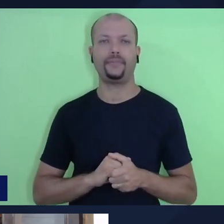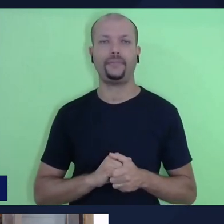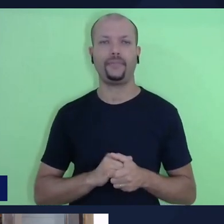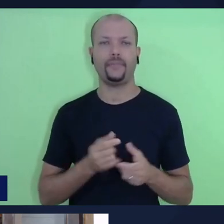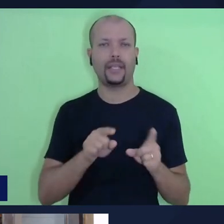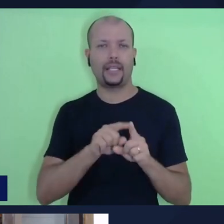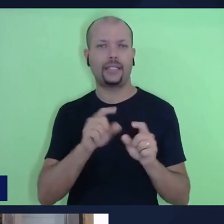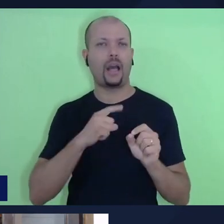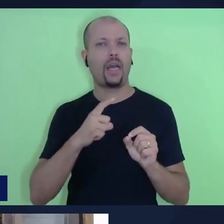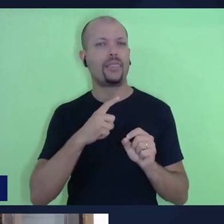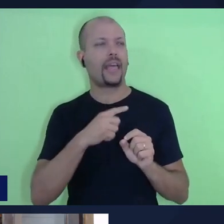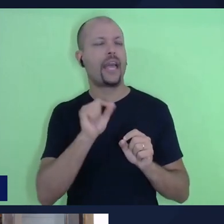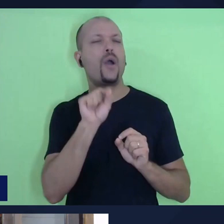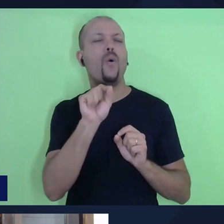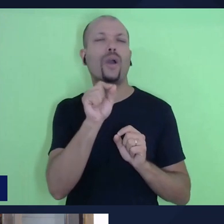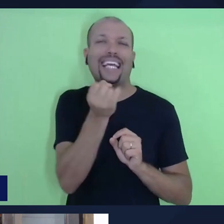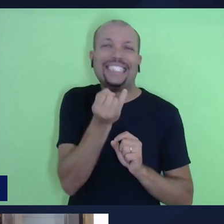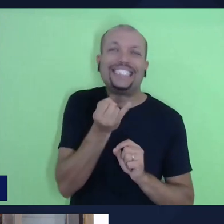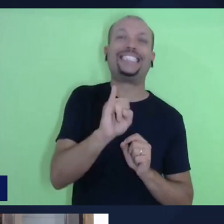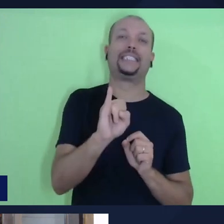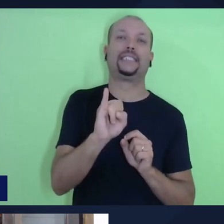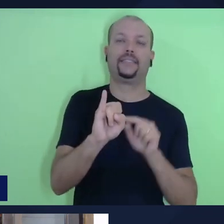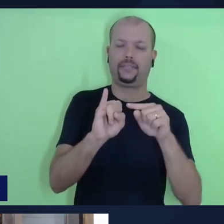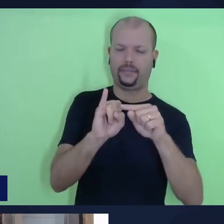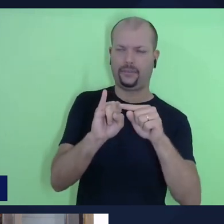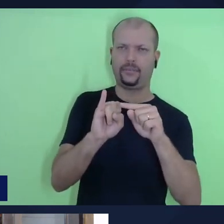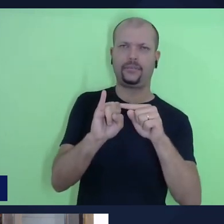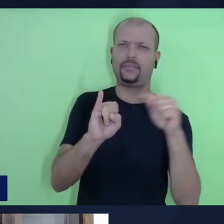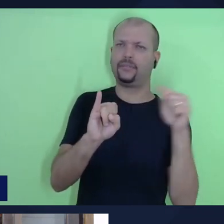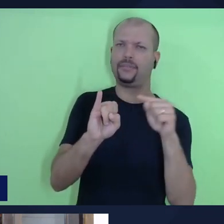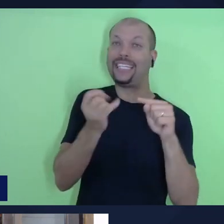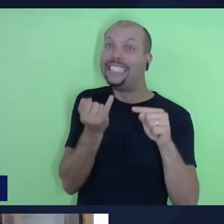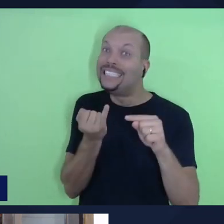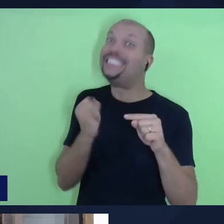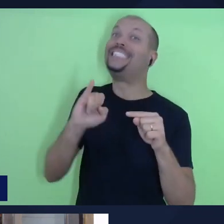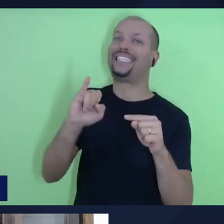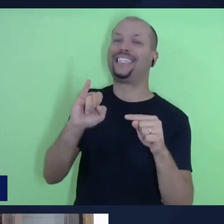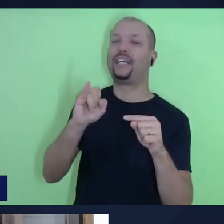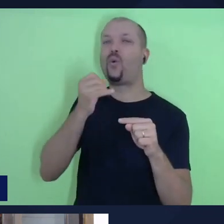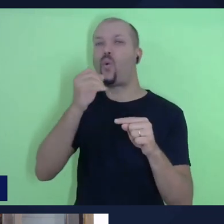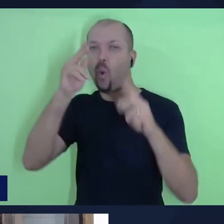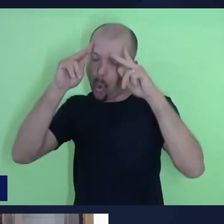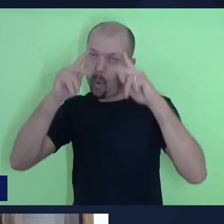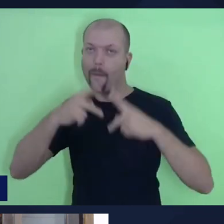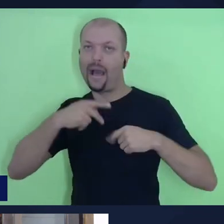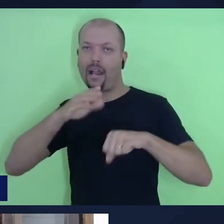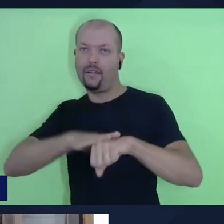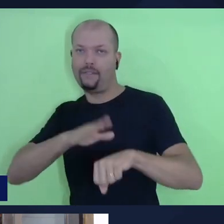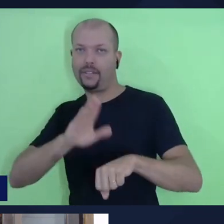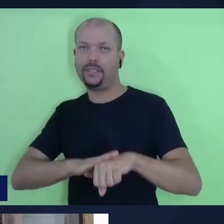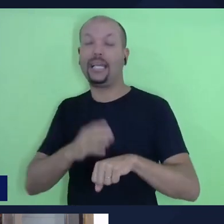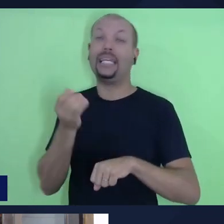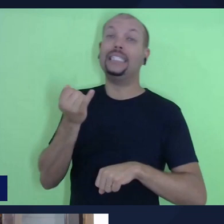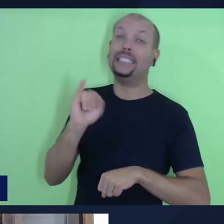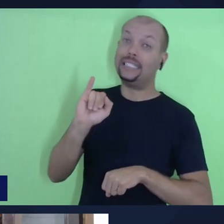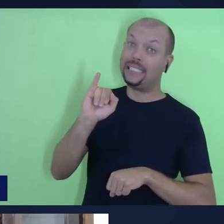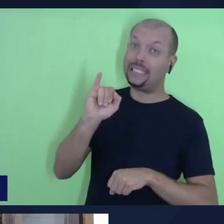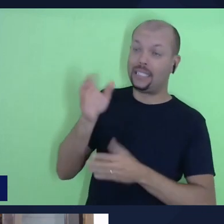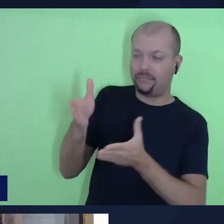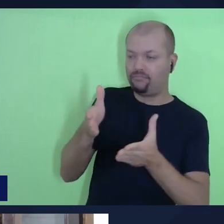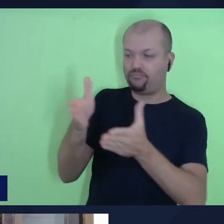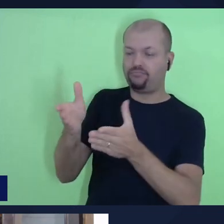condicional se, não é? Que se o ser humano fizer isso, se andar nos caminhos de Deus,